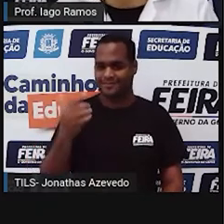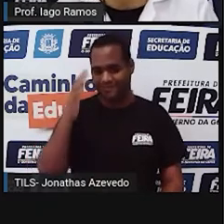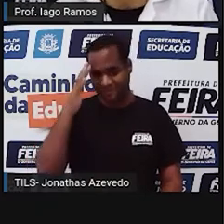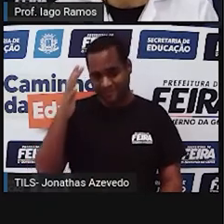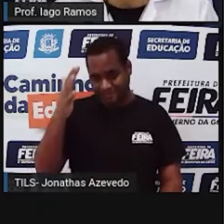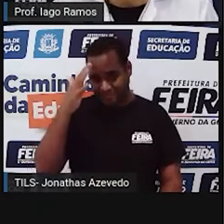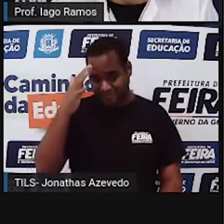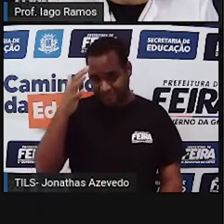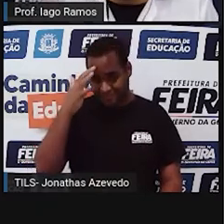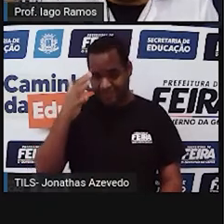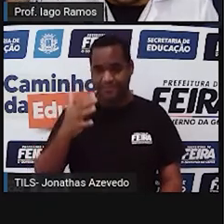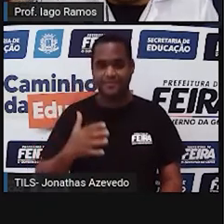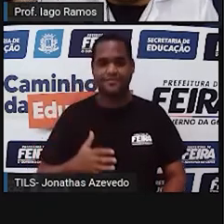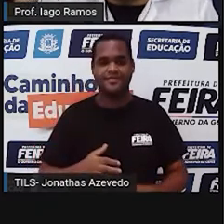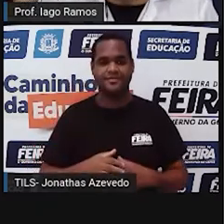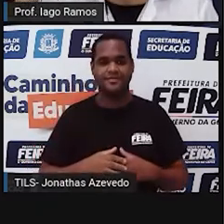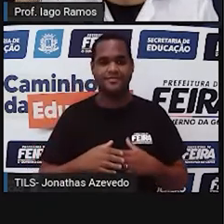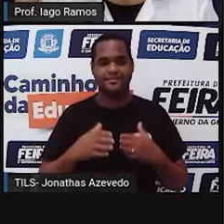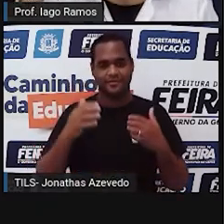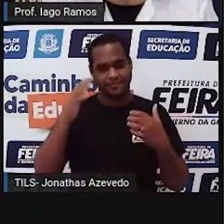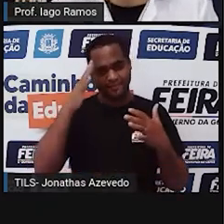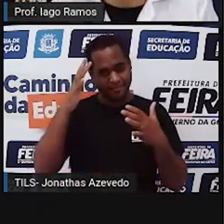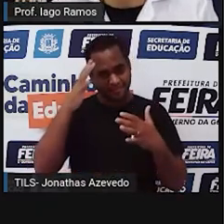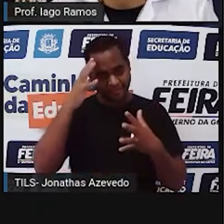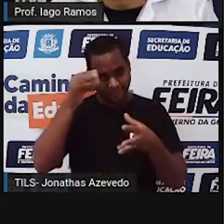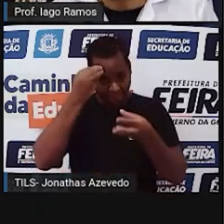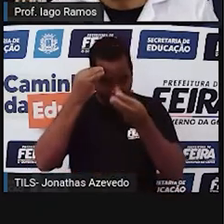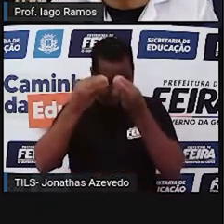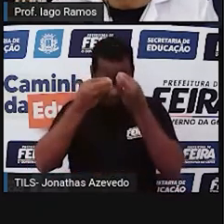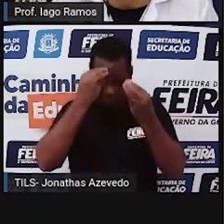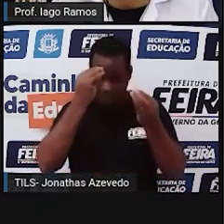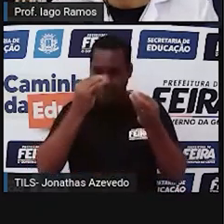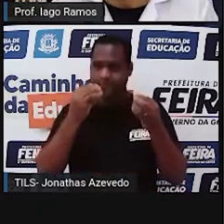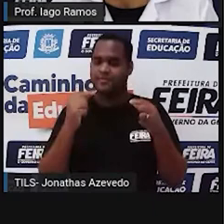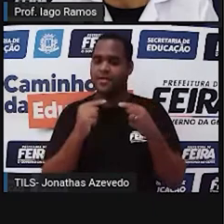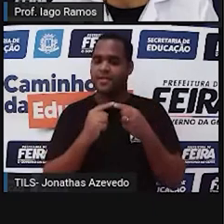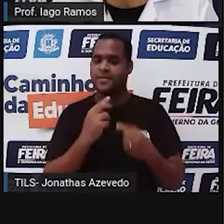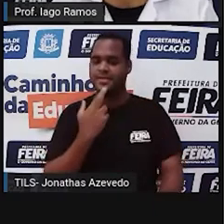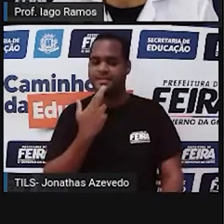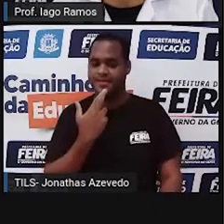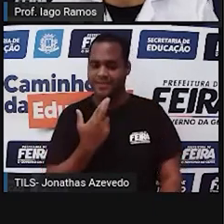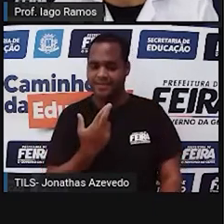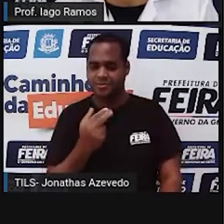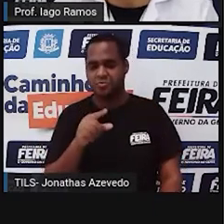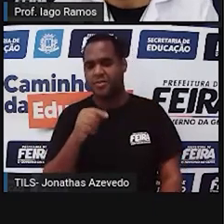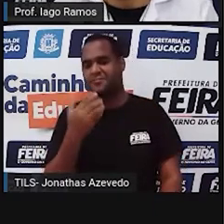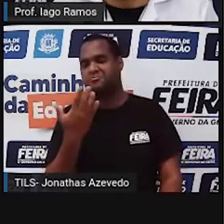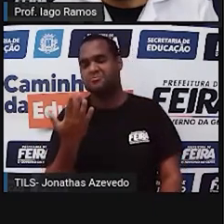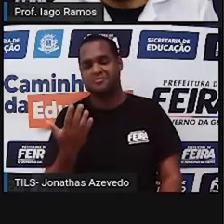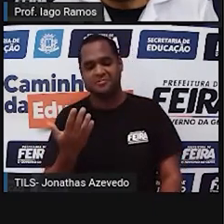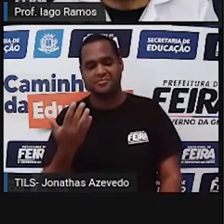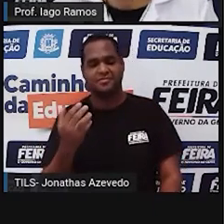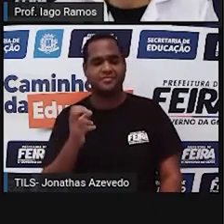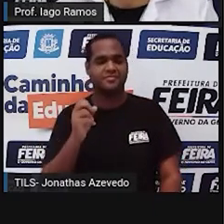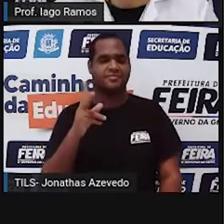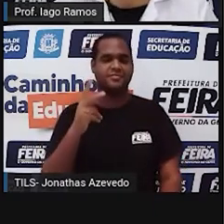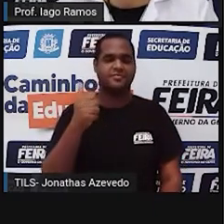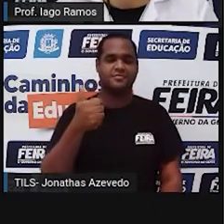pensar, trazer as coisas à sua memória e optar pela sua resposta, ok?